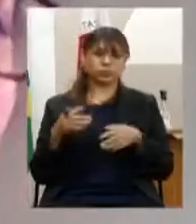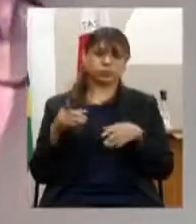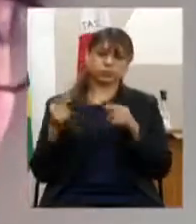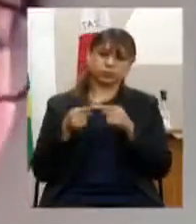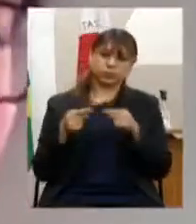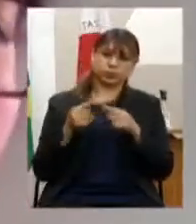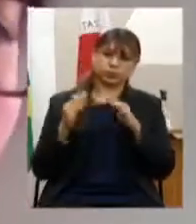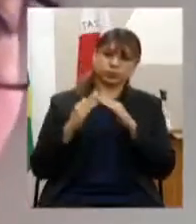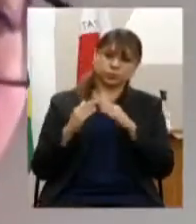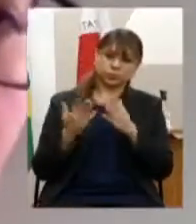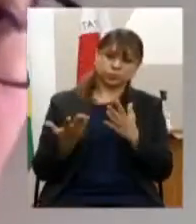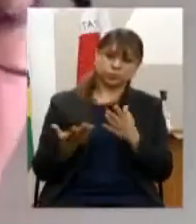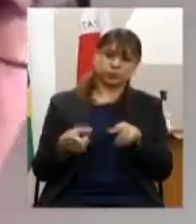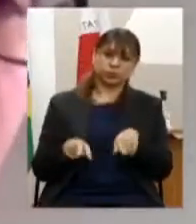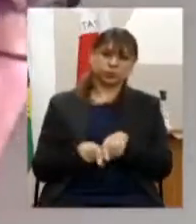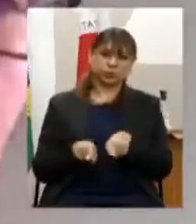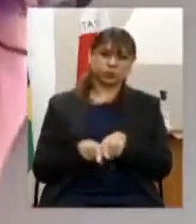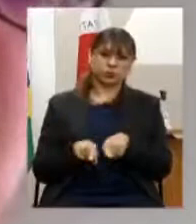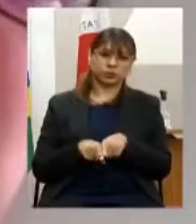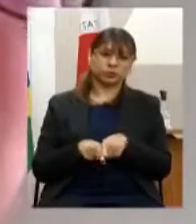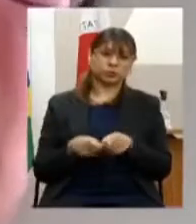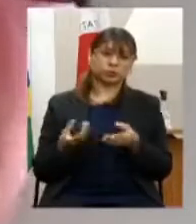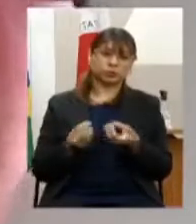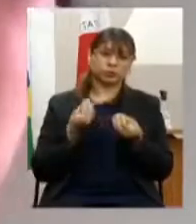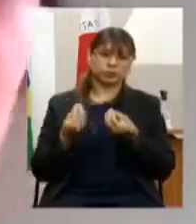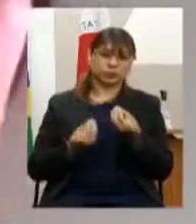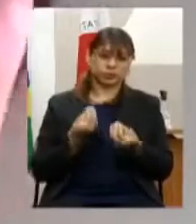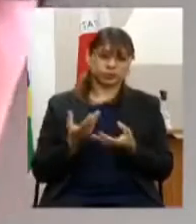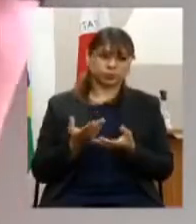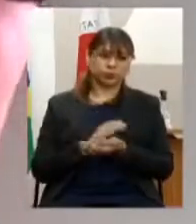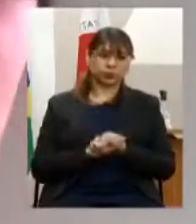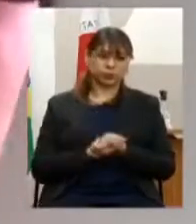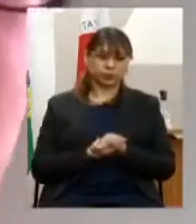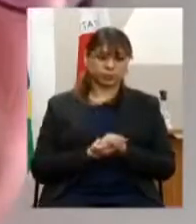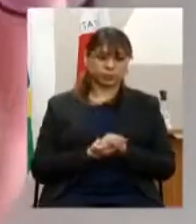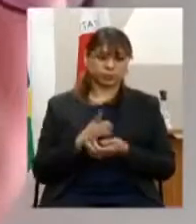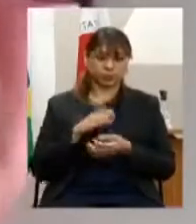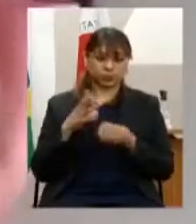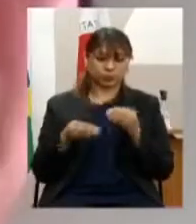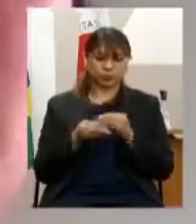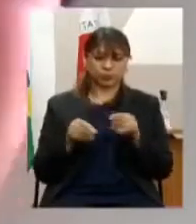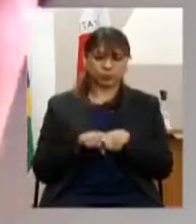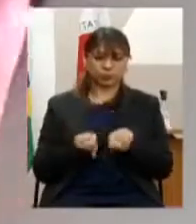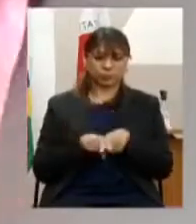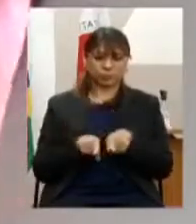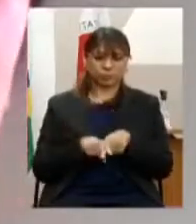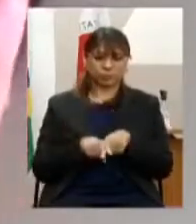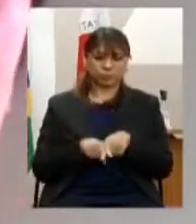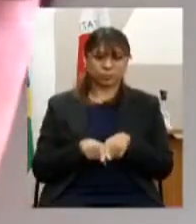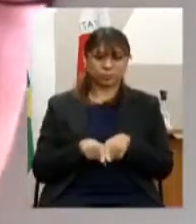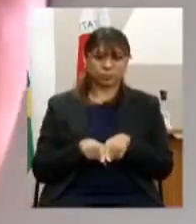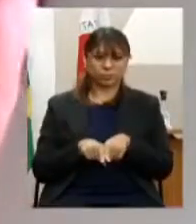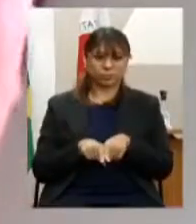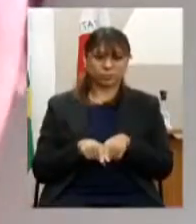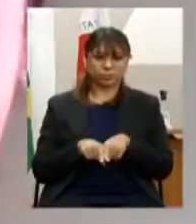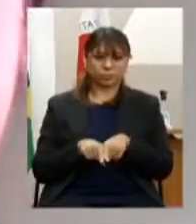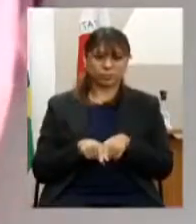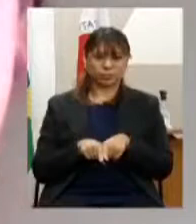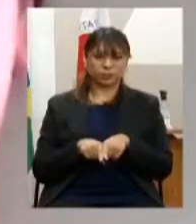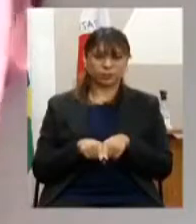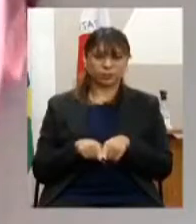nos modos da metodologia moradia primeira aí um adendo só para explicar um pouco essa metodologia